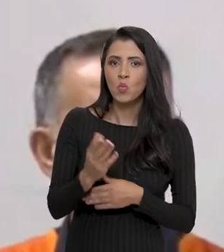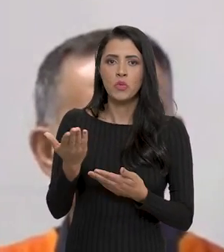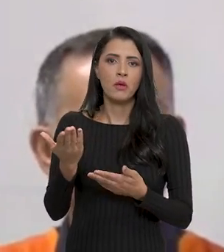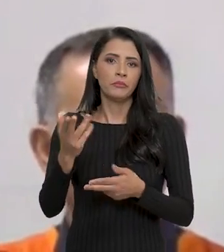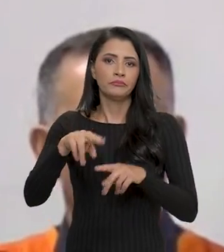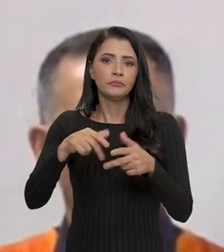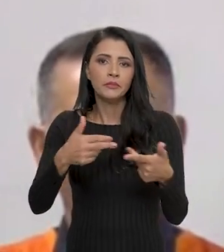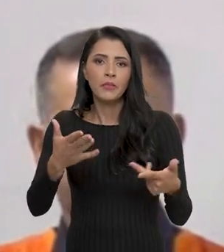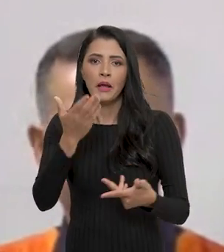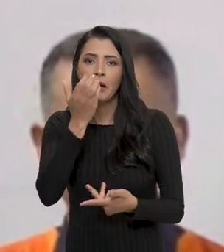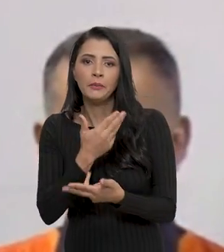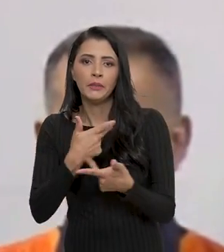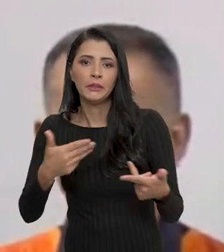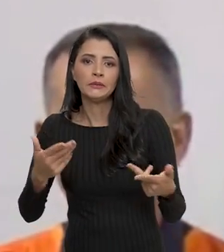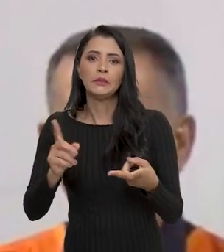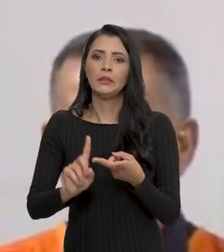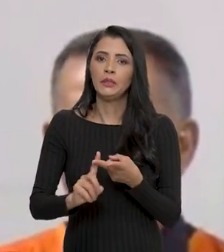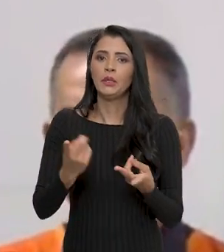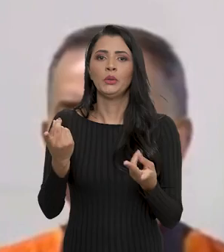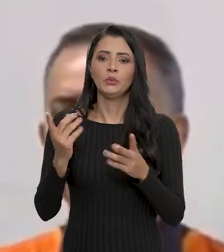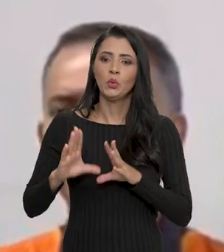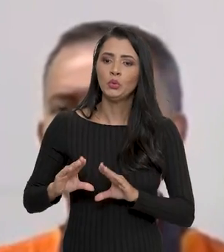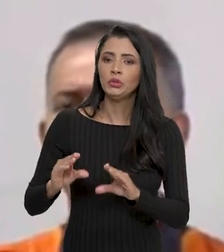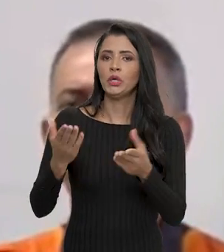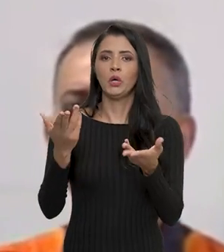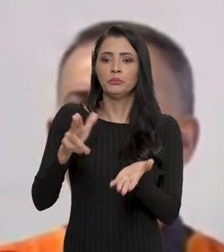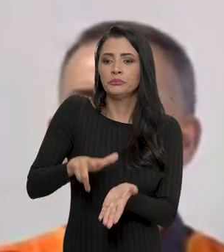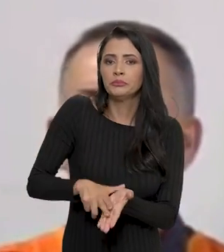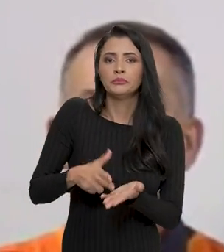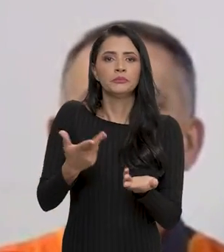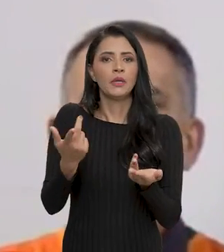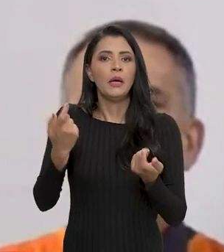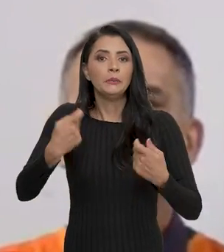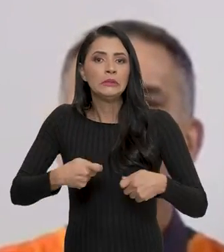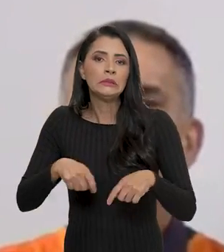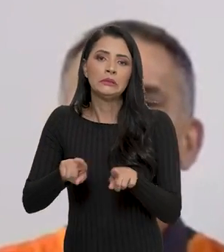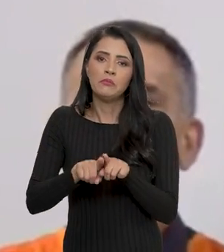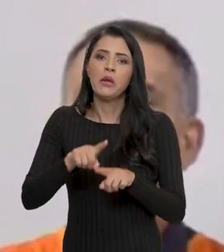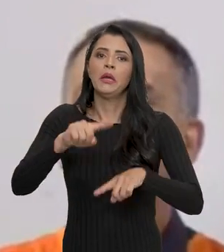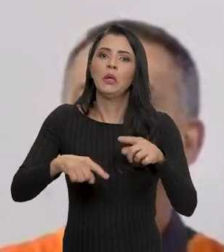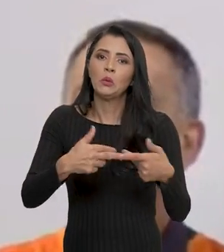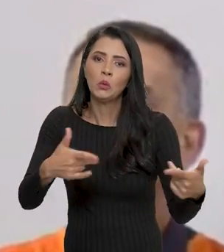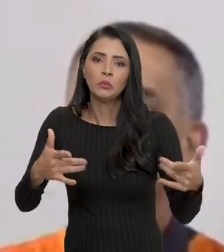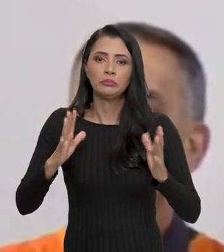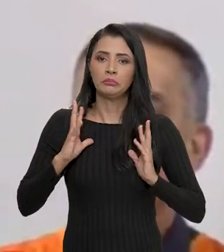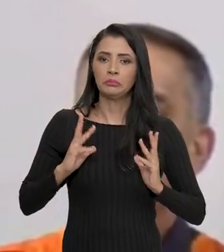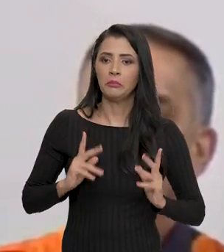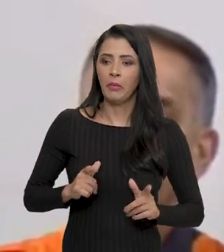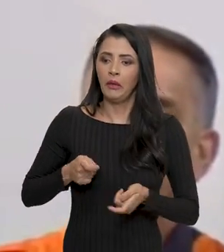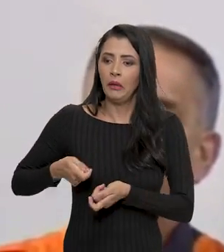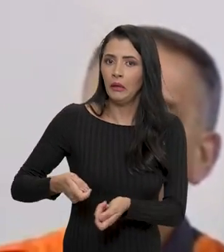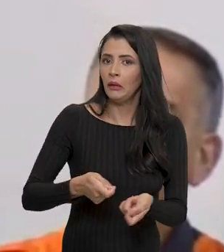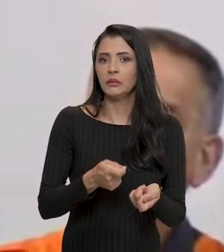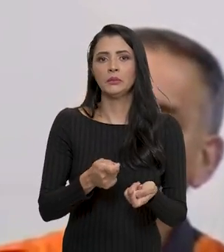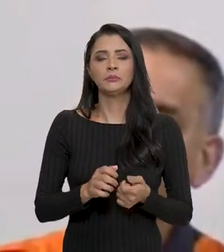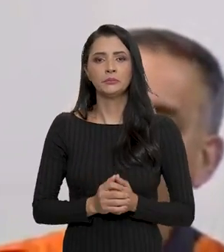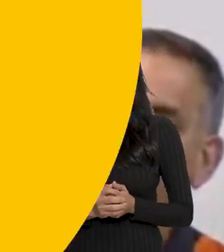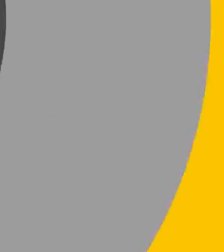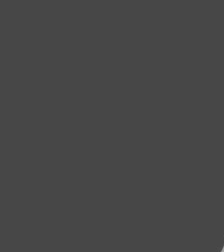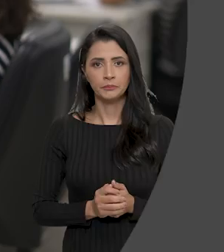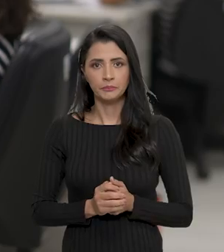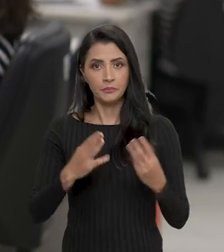para cuidar de alimentação, cuidar de colchão, ali precisa de material de